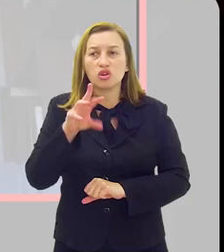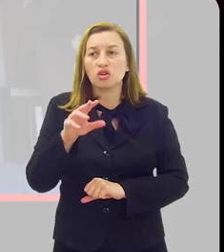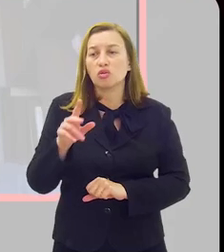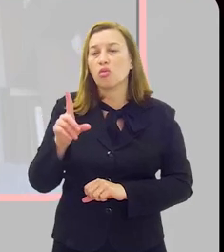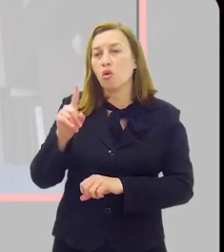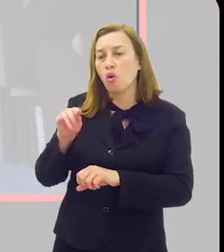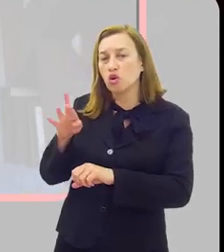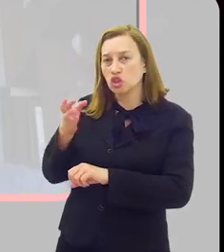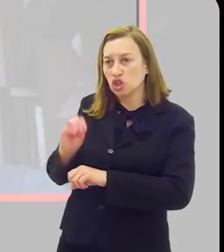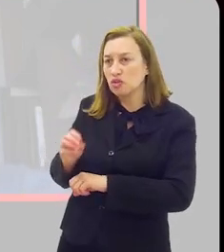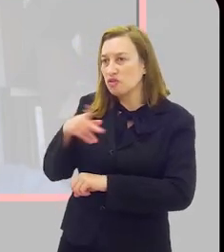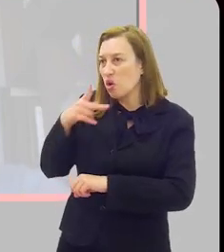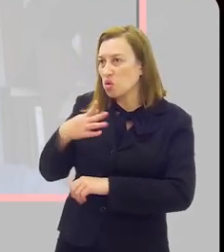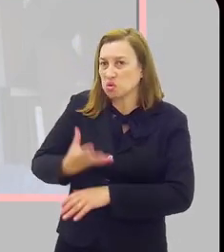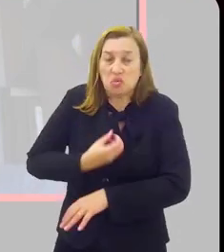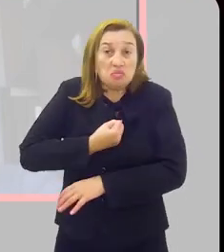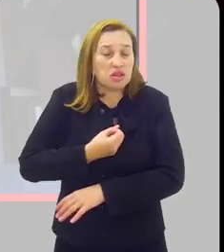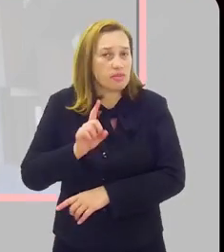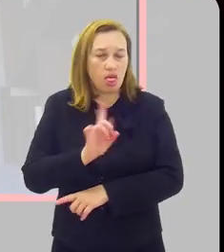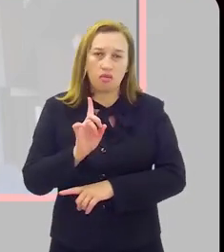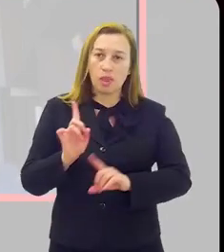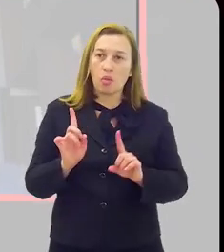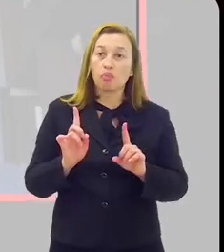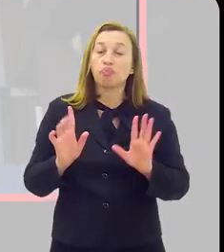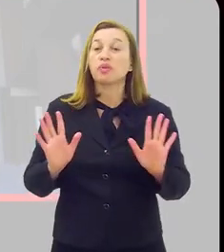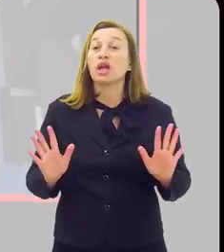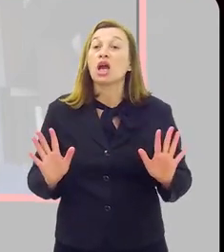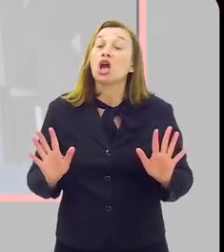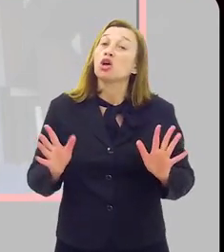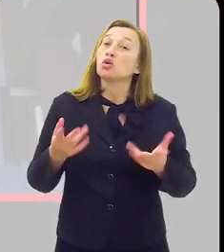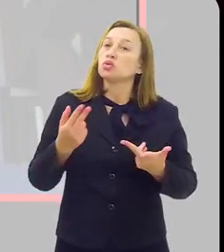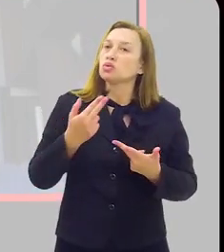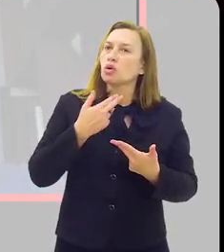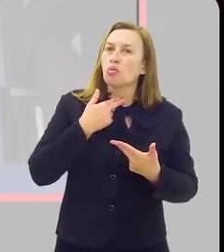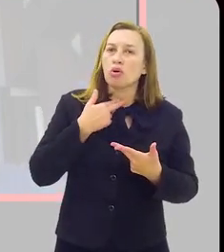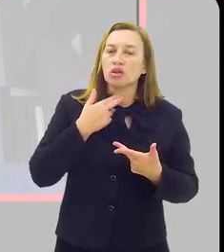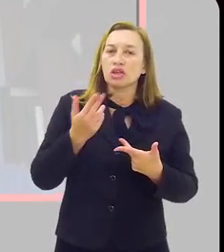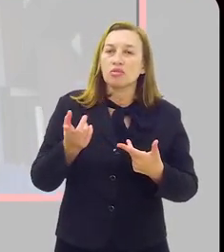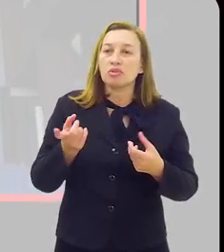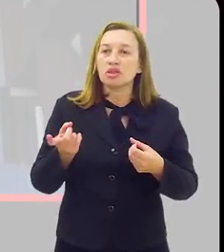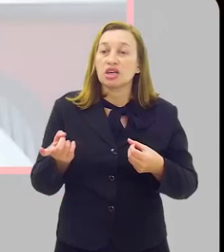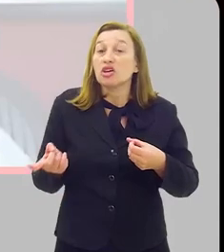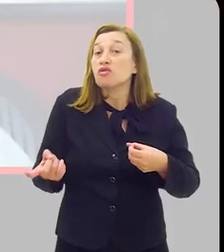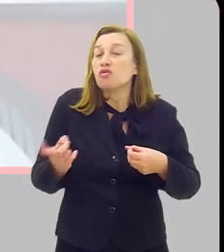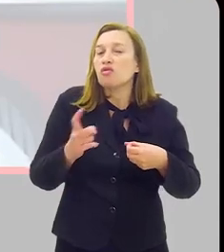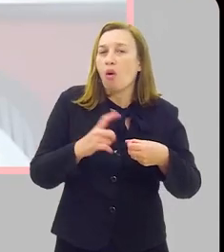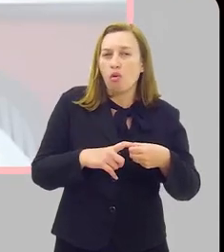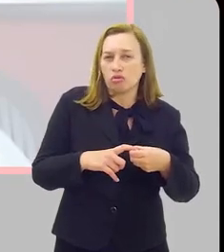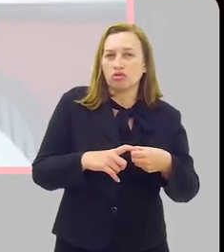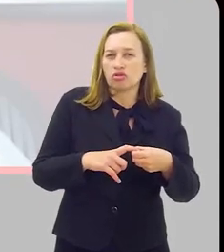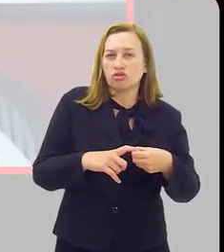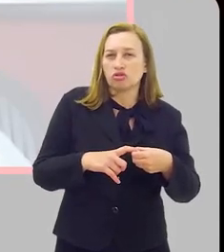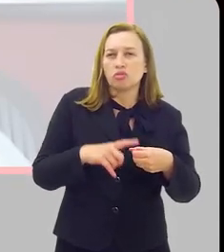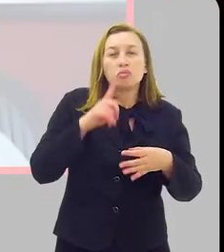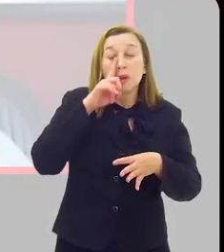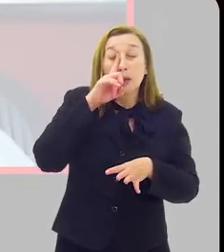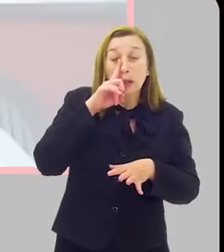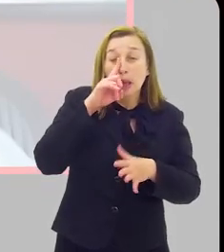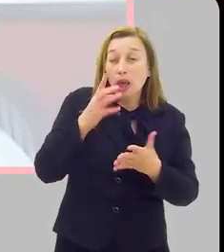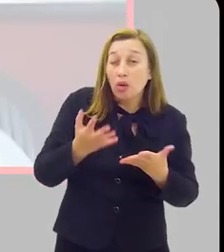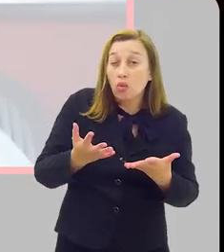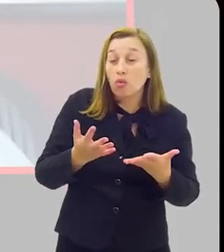nenhuma surpresa para nós. O que nós esperamos é que isso não se reverta numa onda, digamos, mais